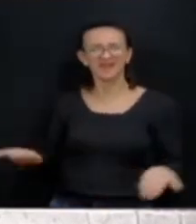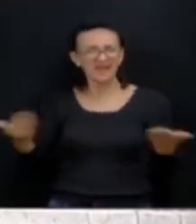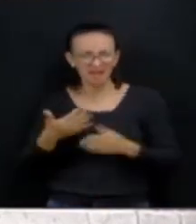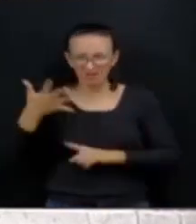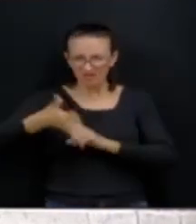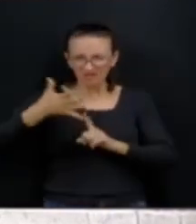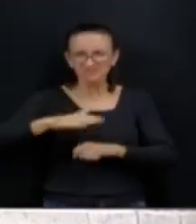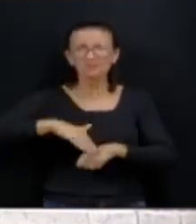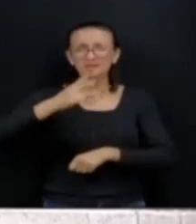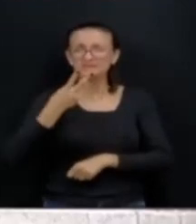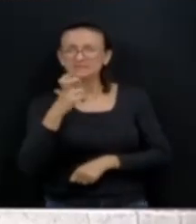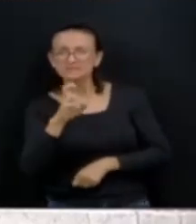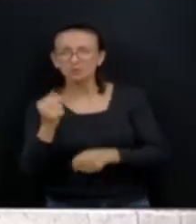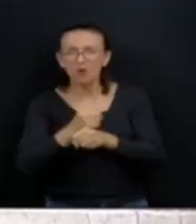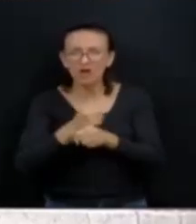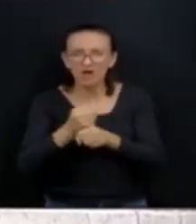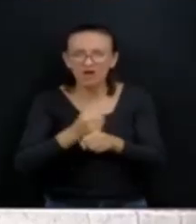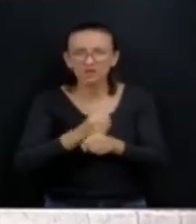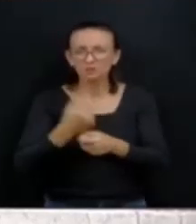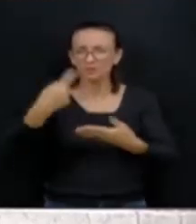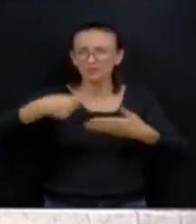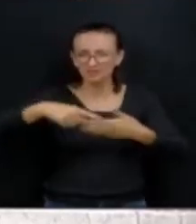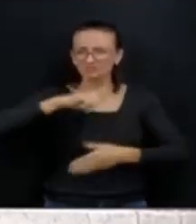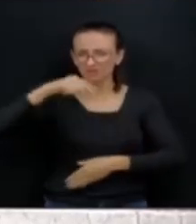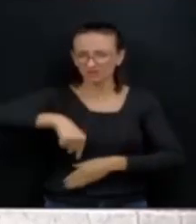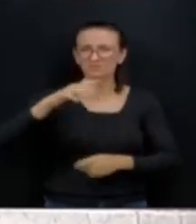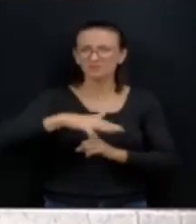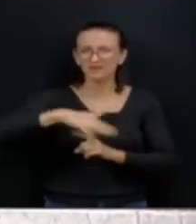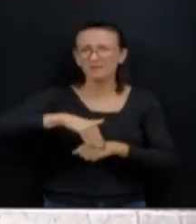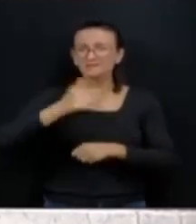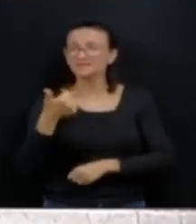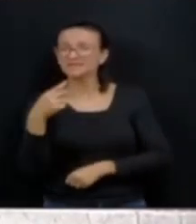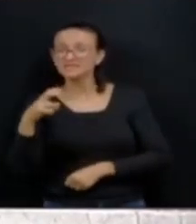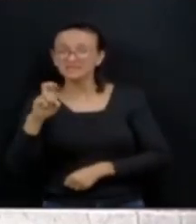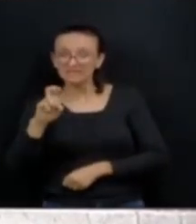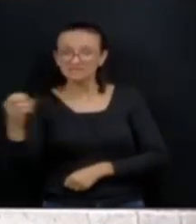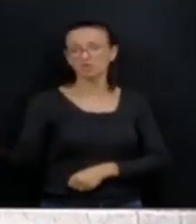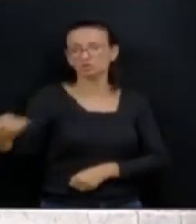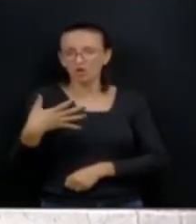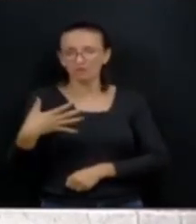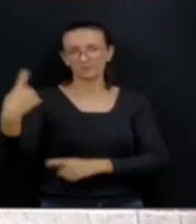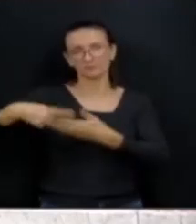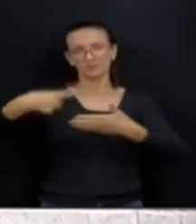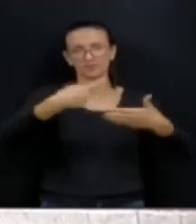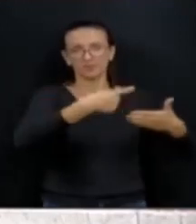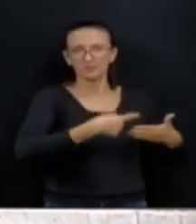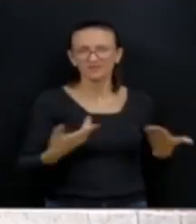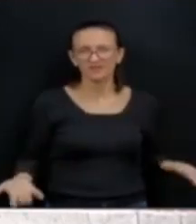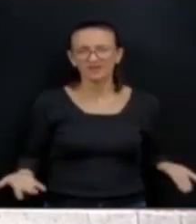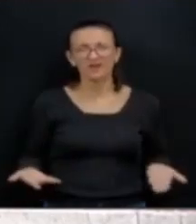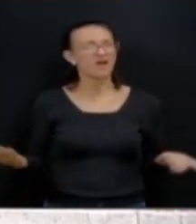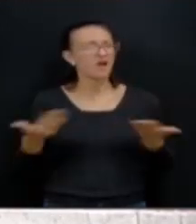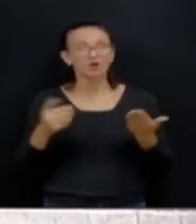anos, com 15 novas praças, é para ter 44 bi de investimento nas rodovias. Se você